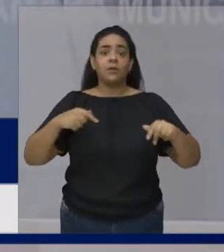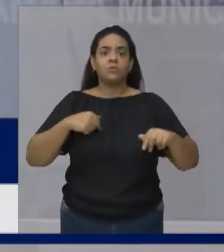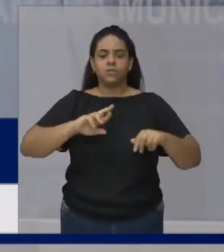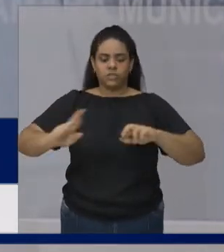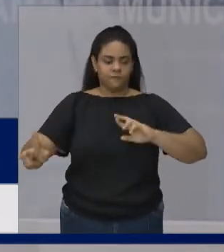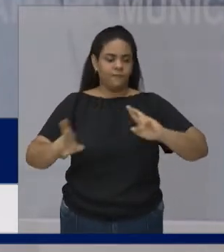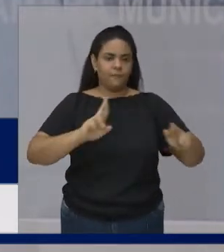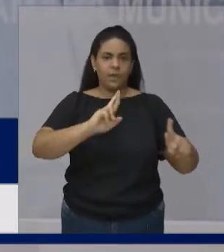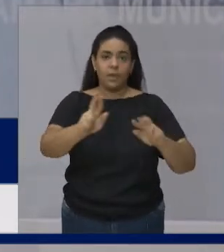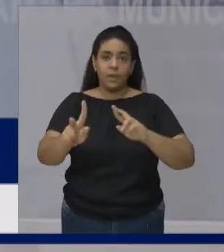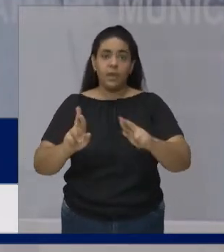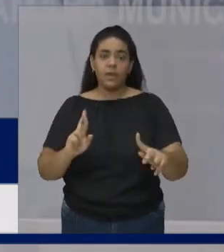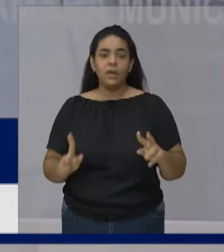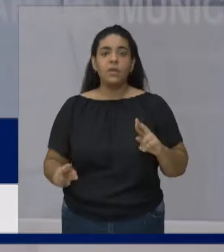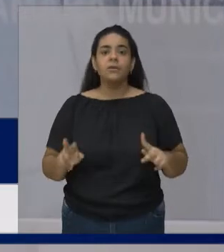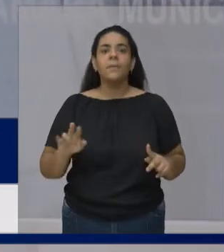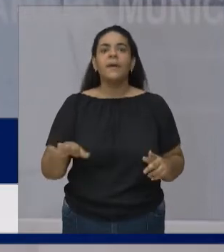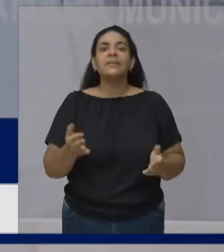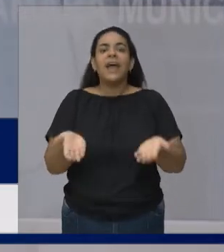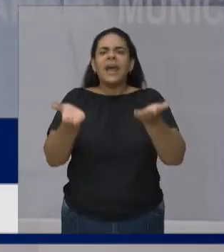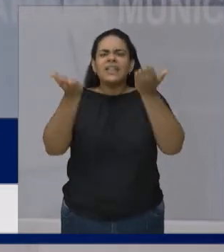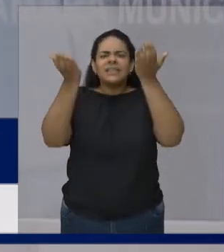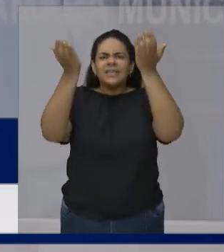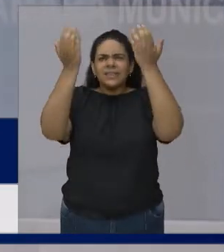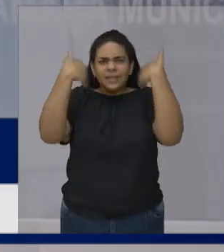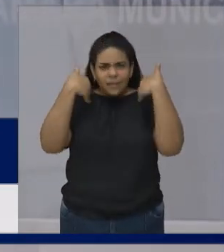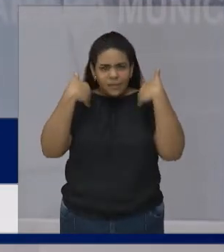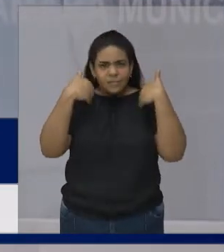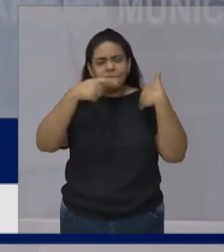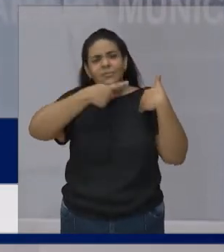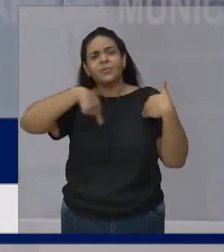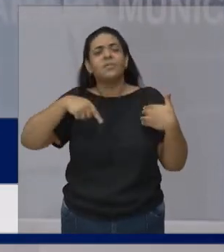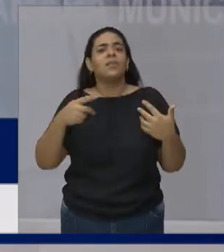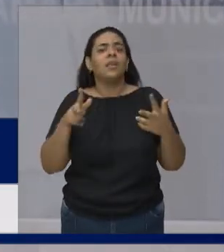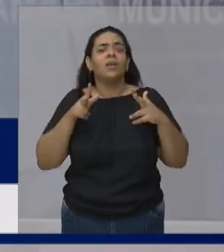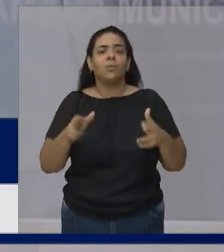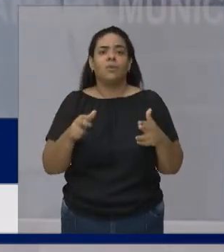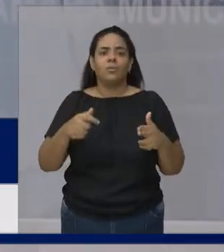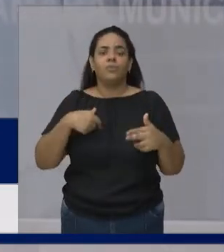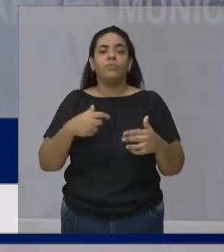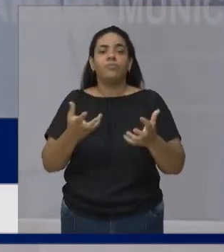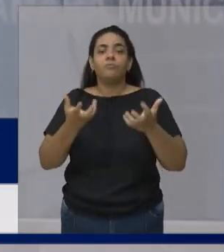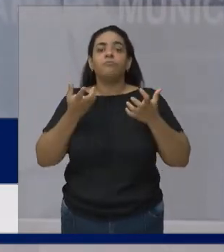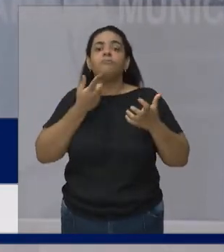Não se ache Incapaz de realizar Os seus sonhos E os seus objetivos